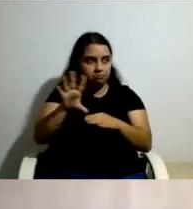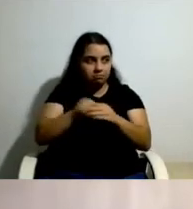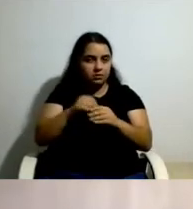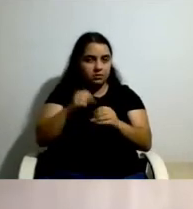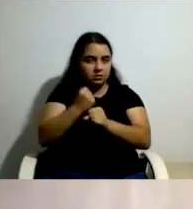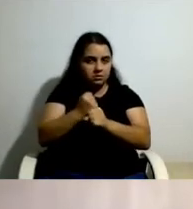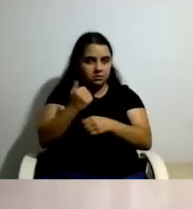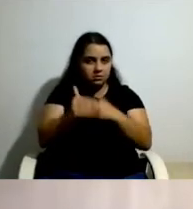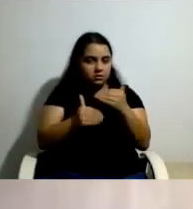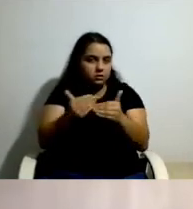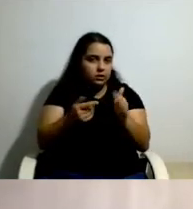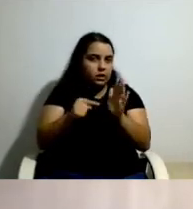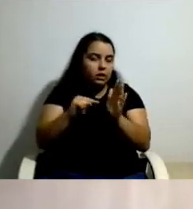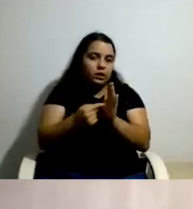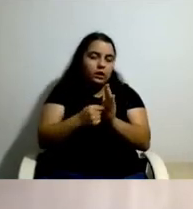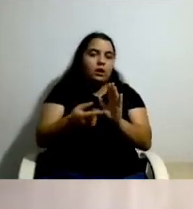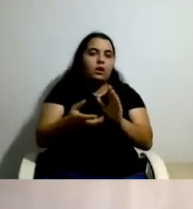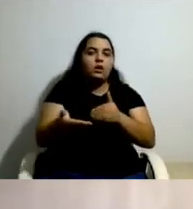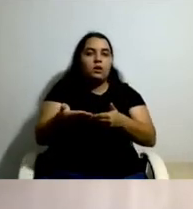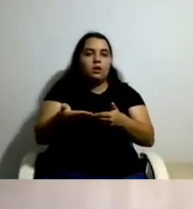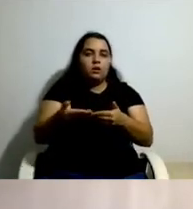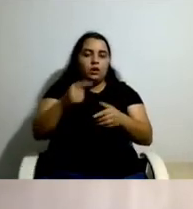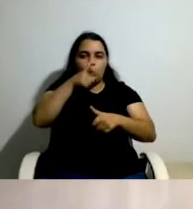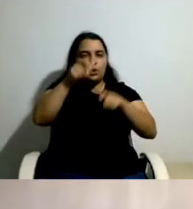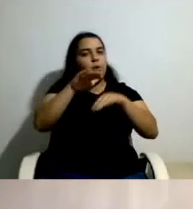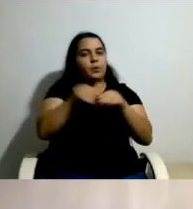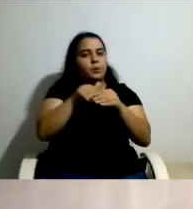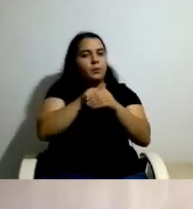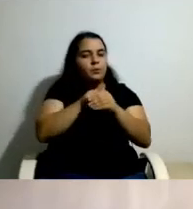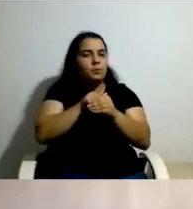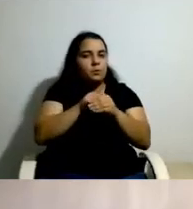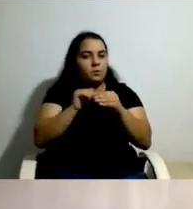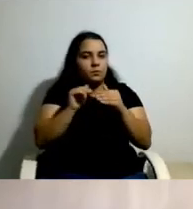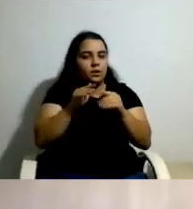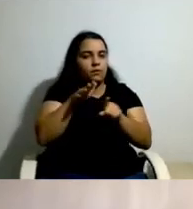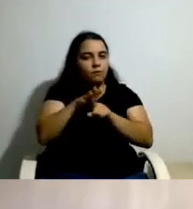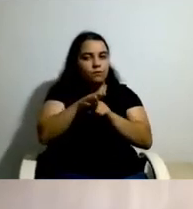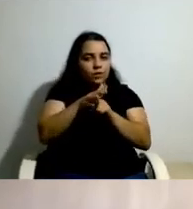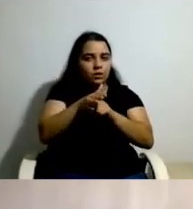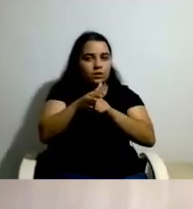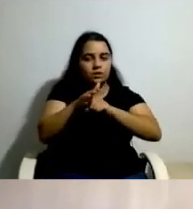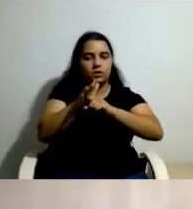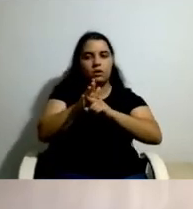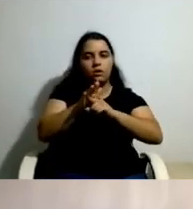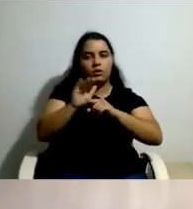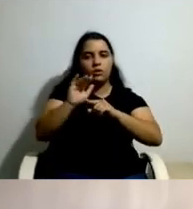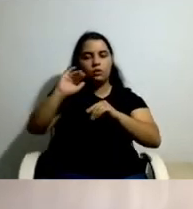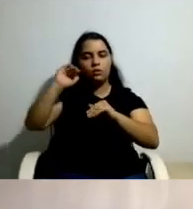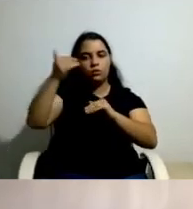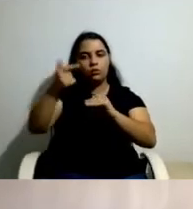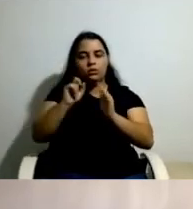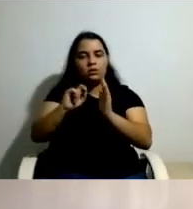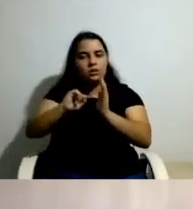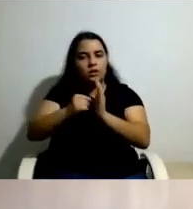critérios de seleção das pessoas participantes, teve também um impacto importante nas possibilidades de teste deste dispositivo.